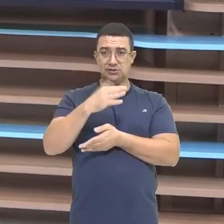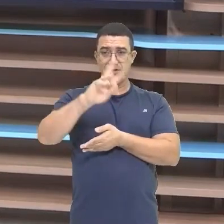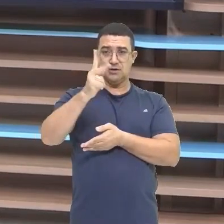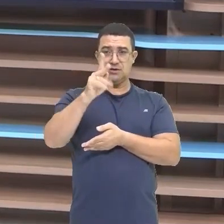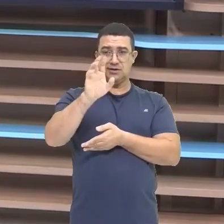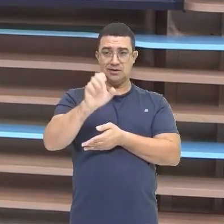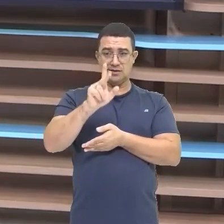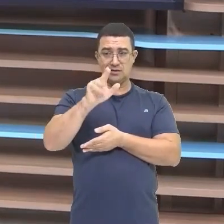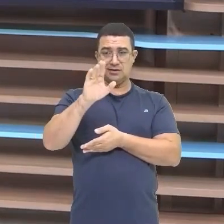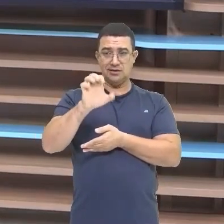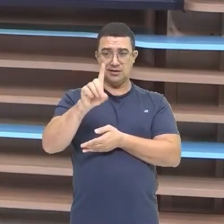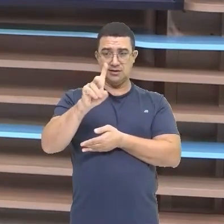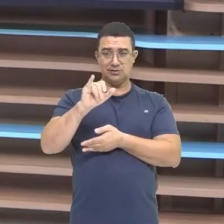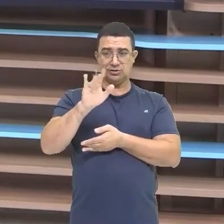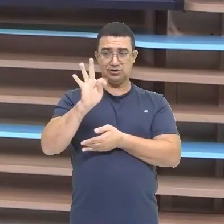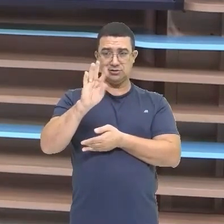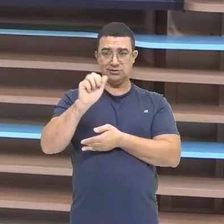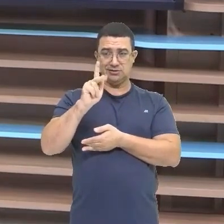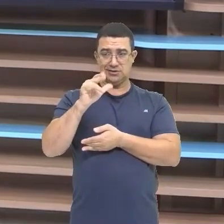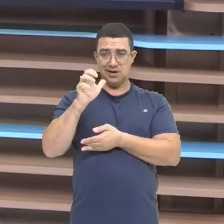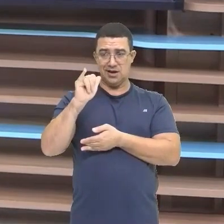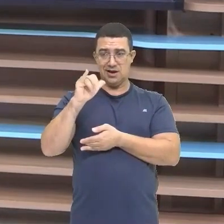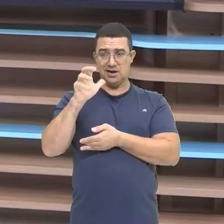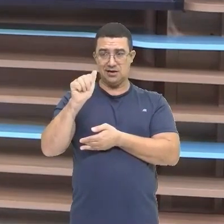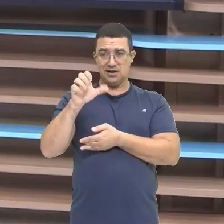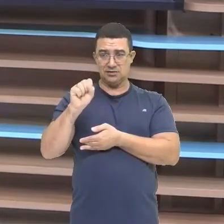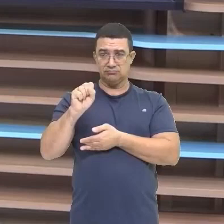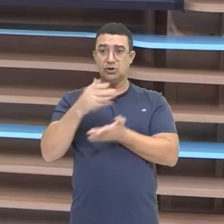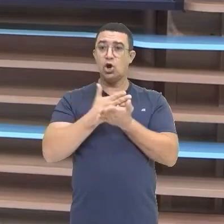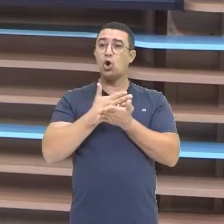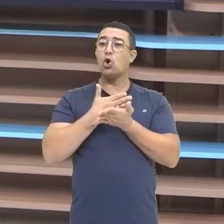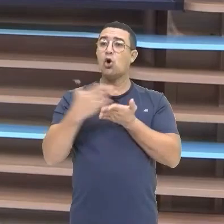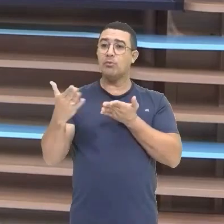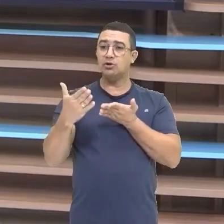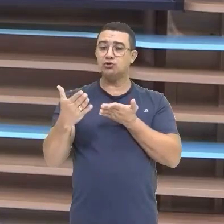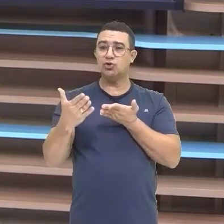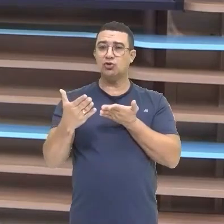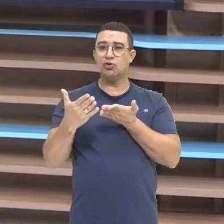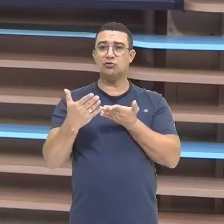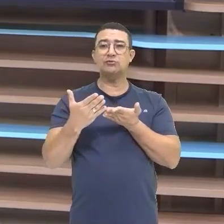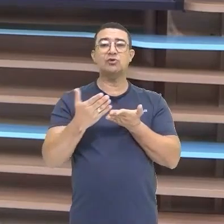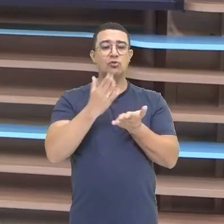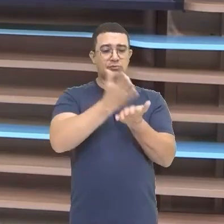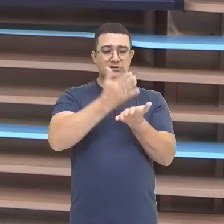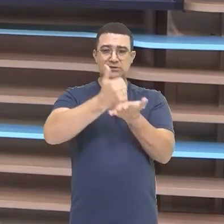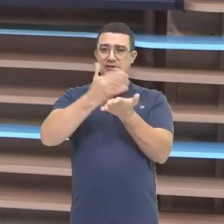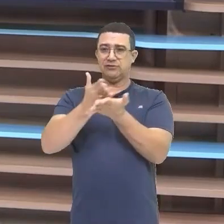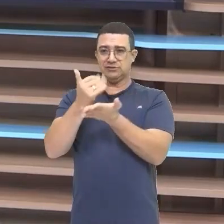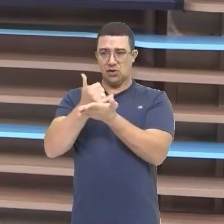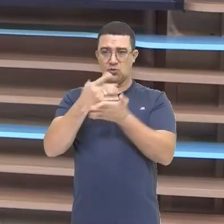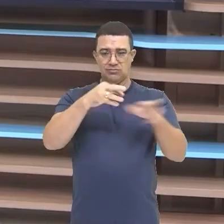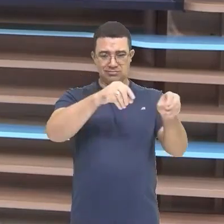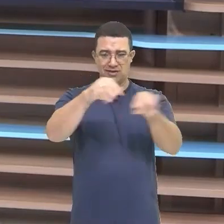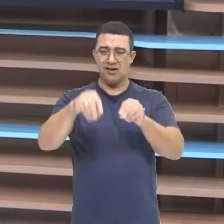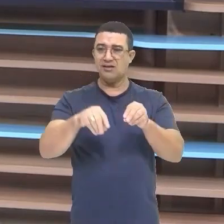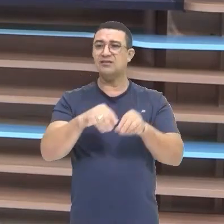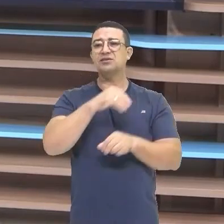a partir disso, já começou ali uma má distribuição dessas terras Por quê?